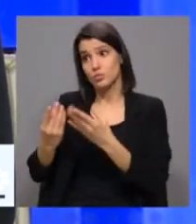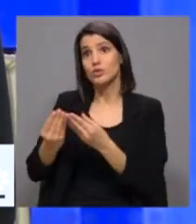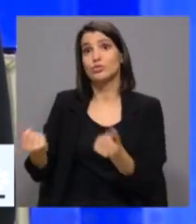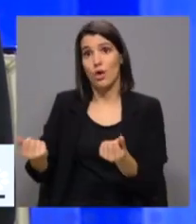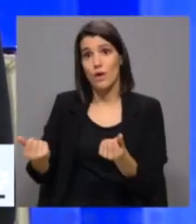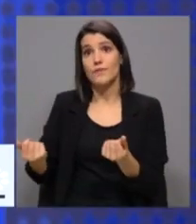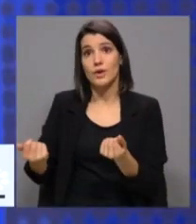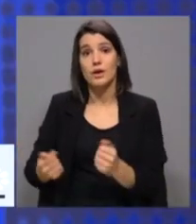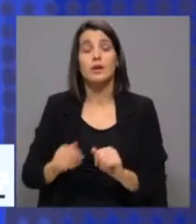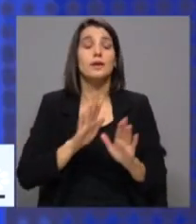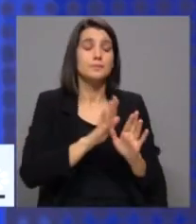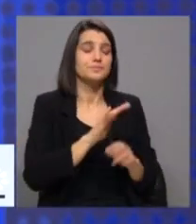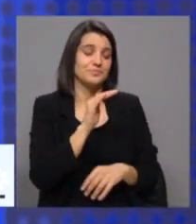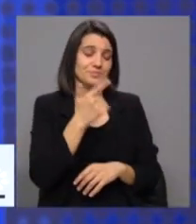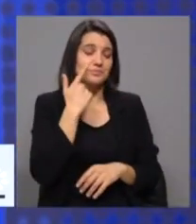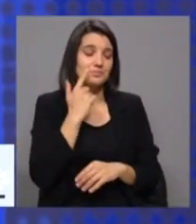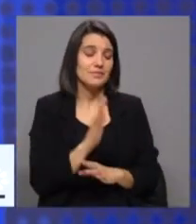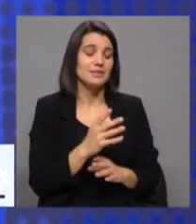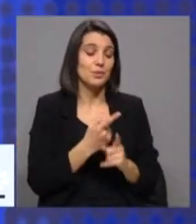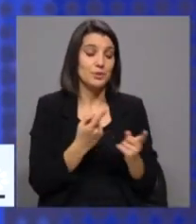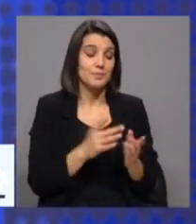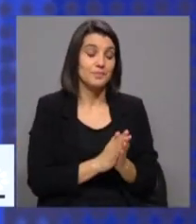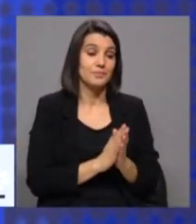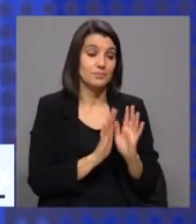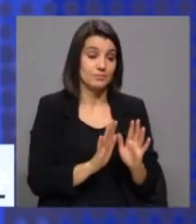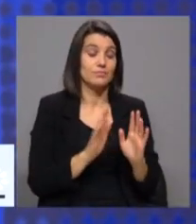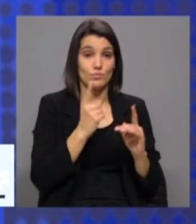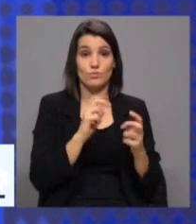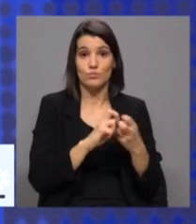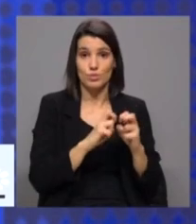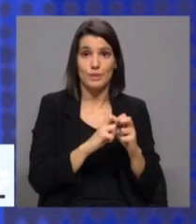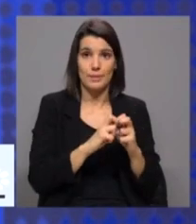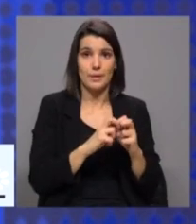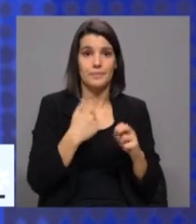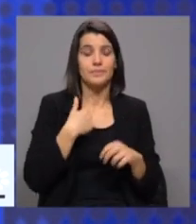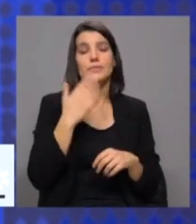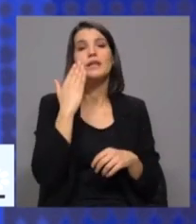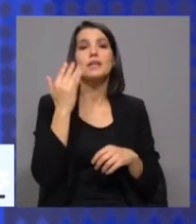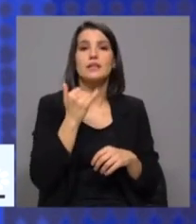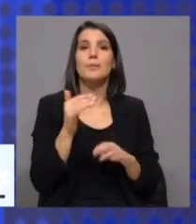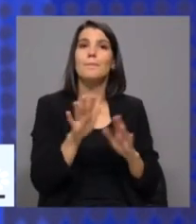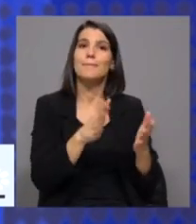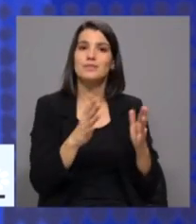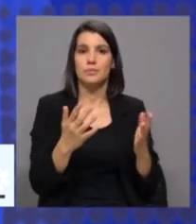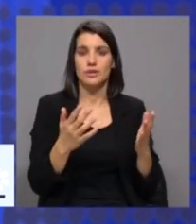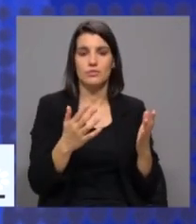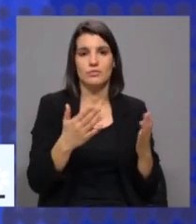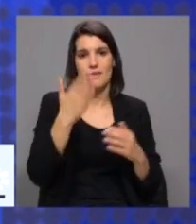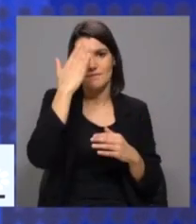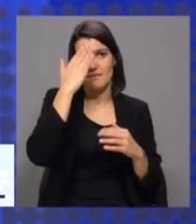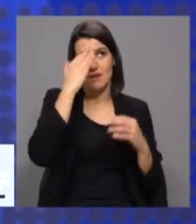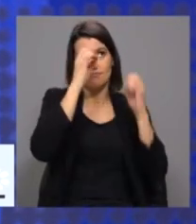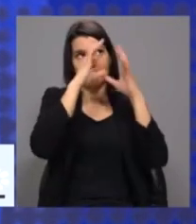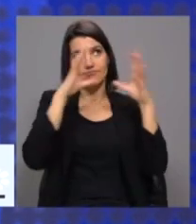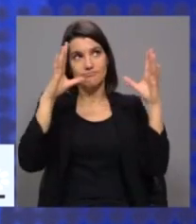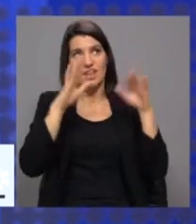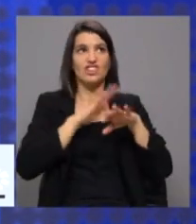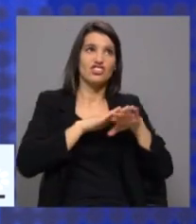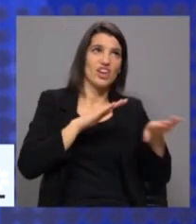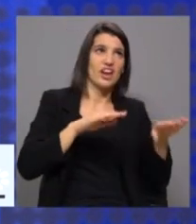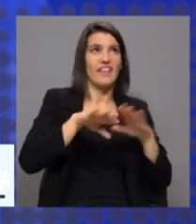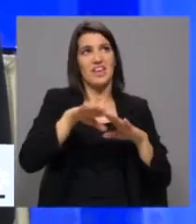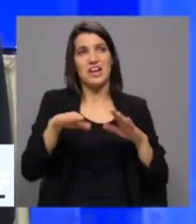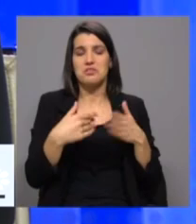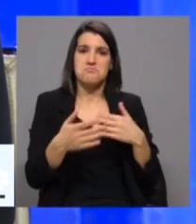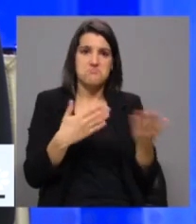Eu queria chamar a atenção. Há um problema quando tentamos ter mais ou menos uma ficção de que tanto se faz a esquerda ou a direita na